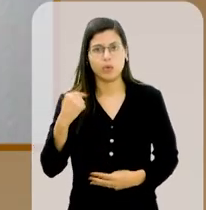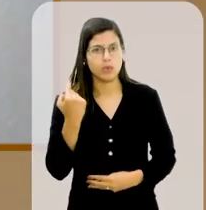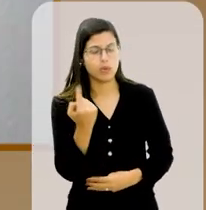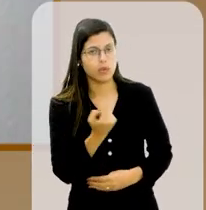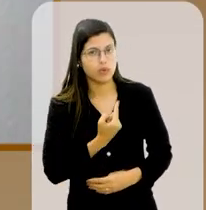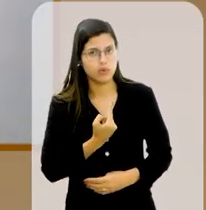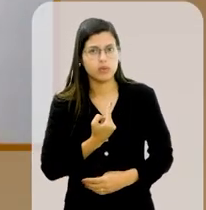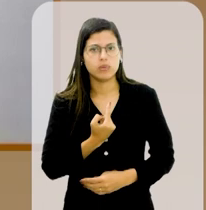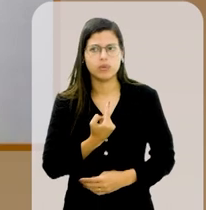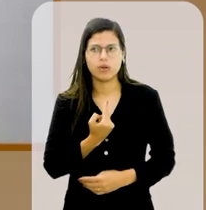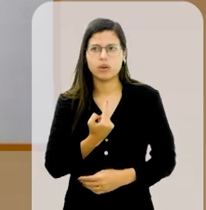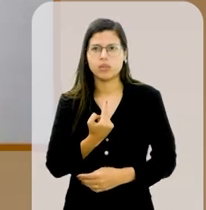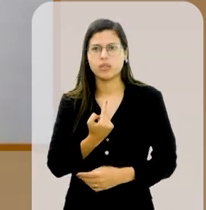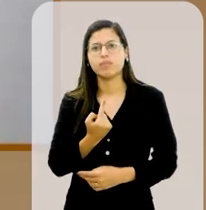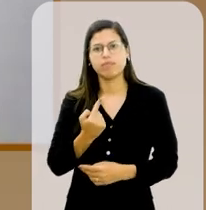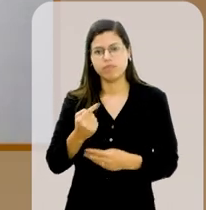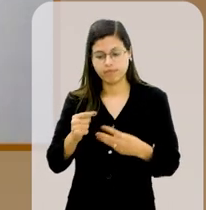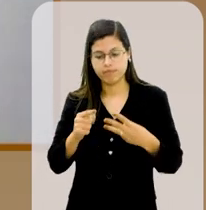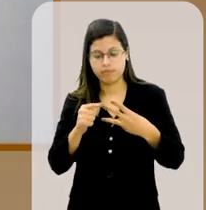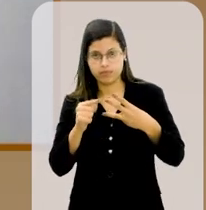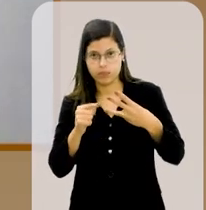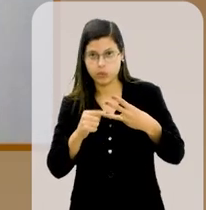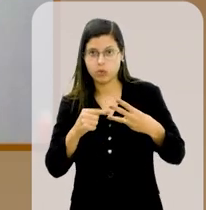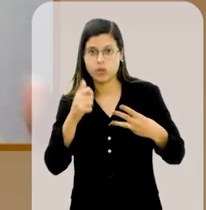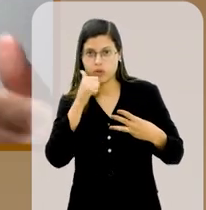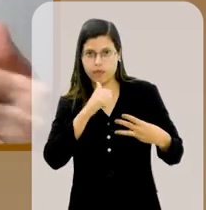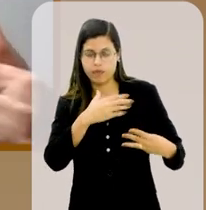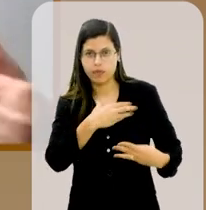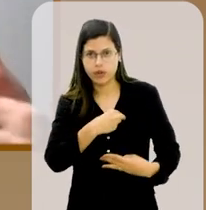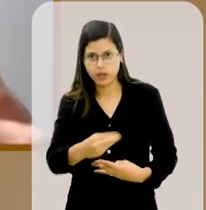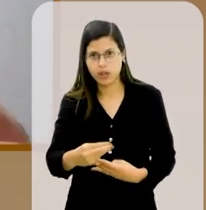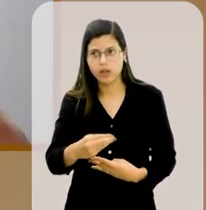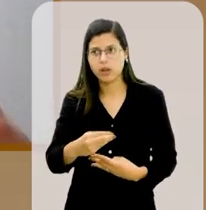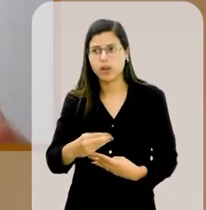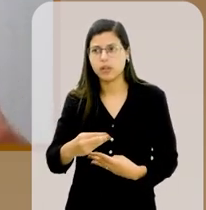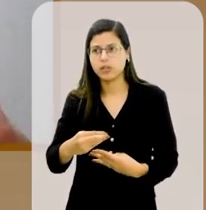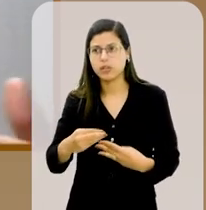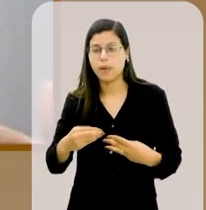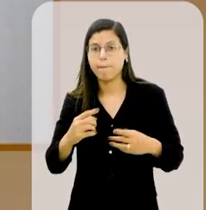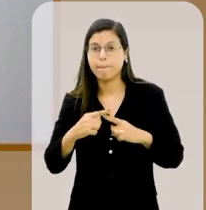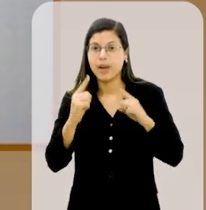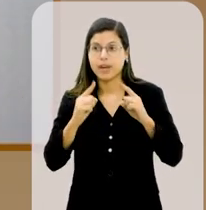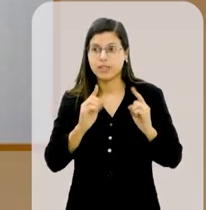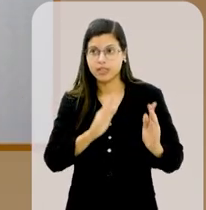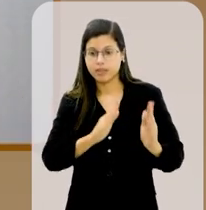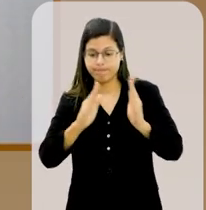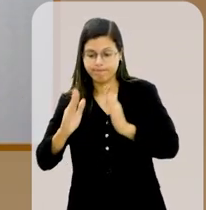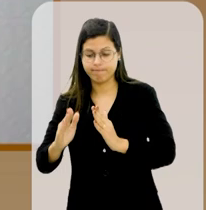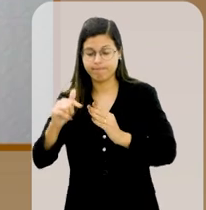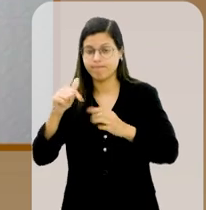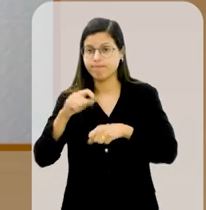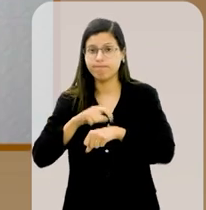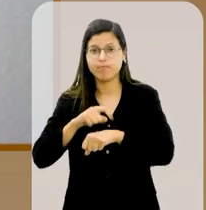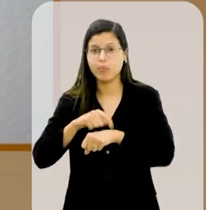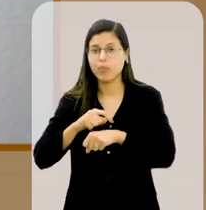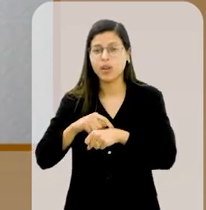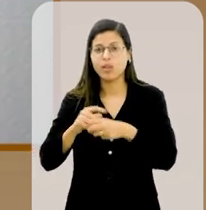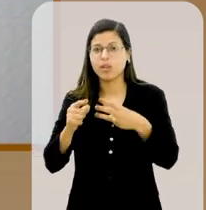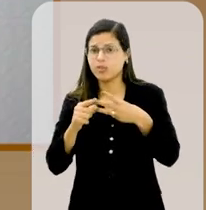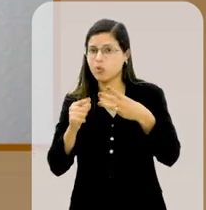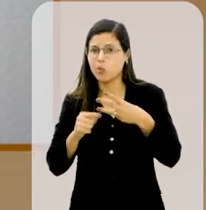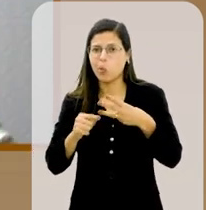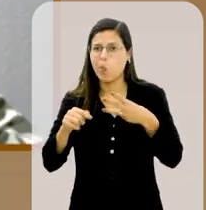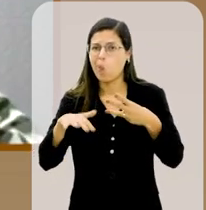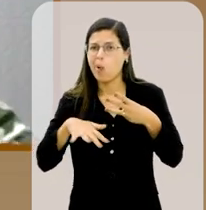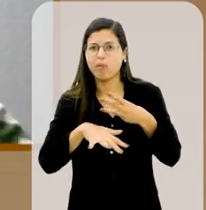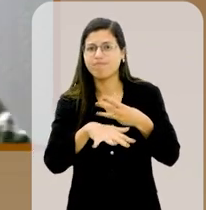nós tivemos mais duas filhas, mas essas segundas filhas já não nasceram no